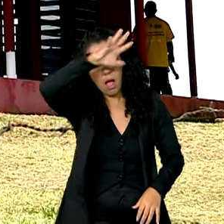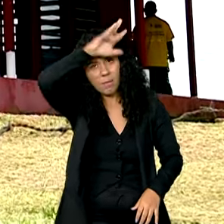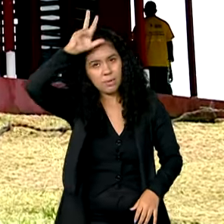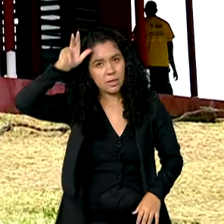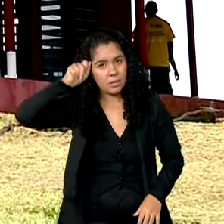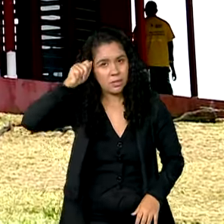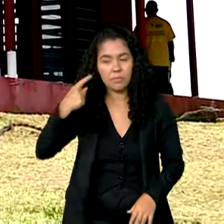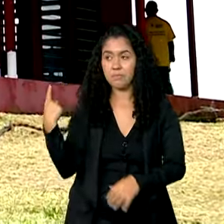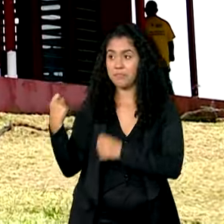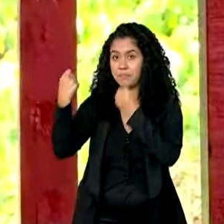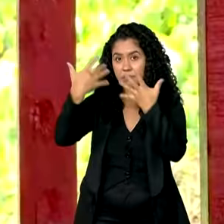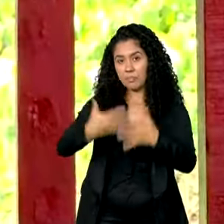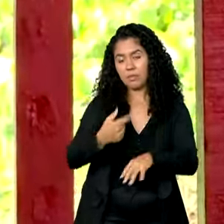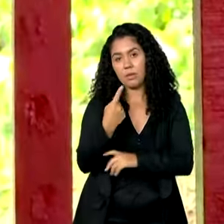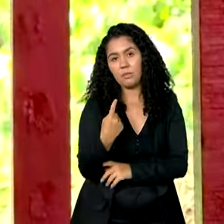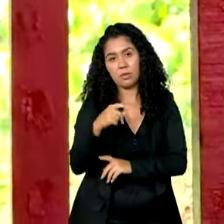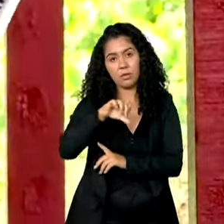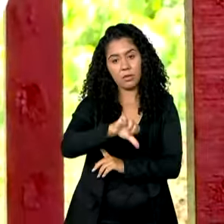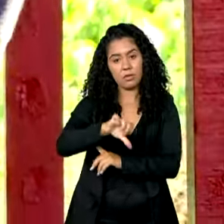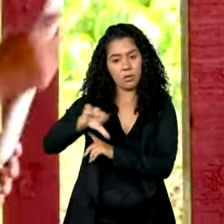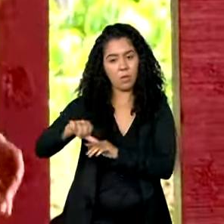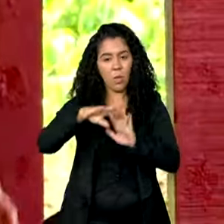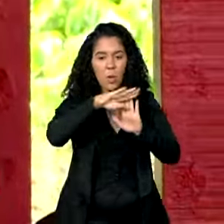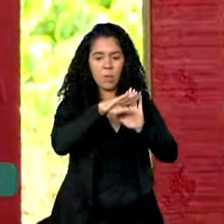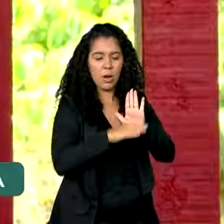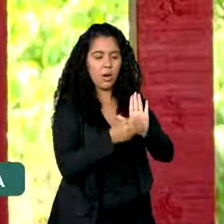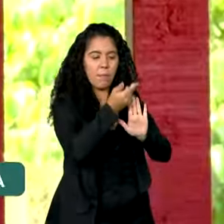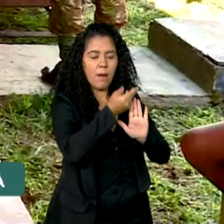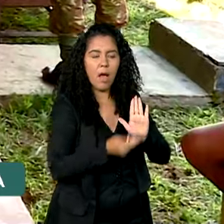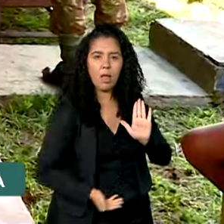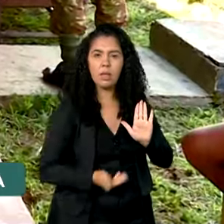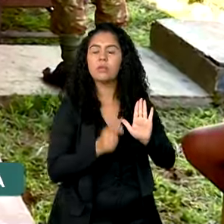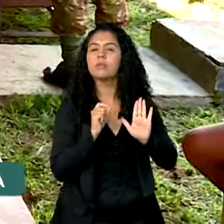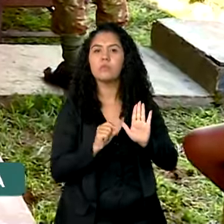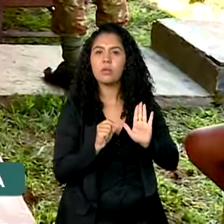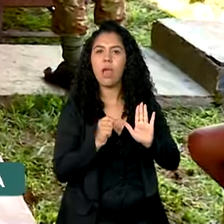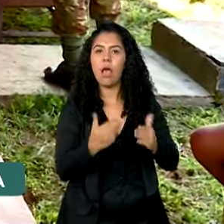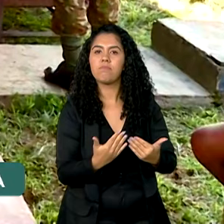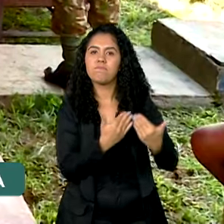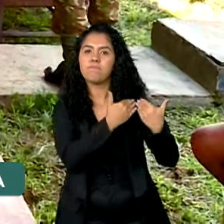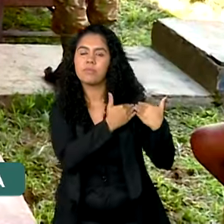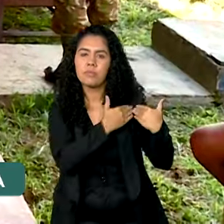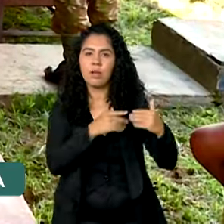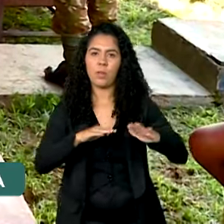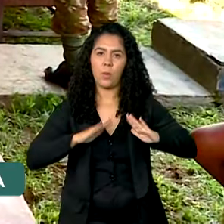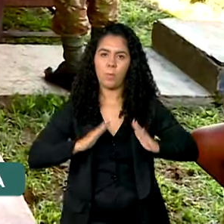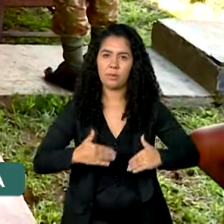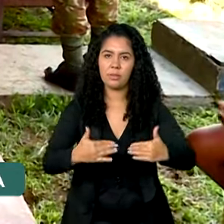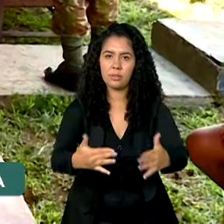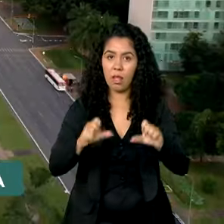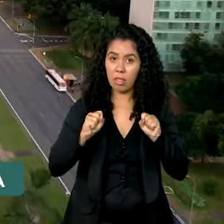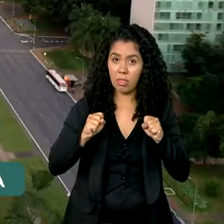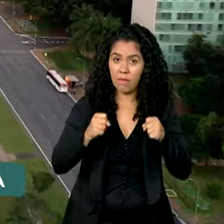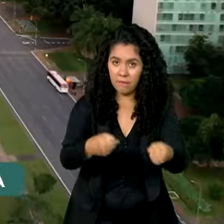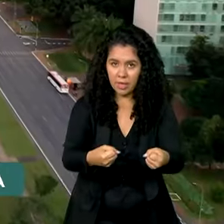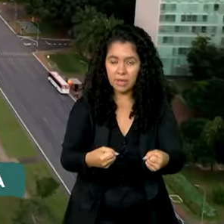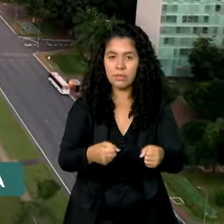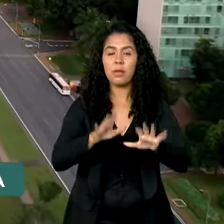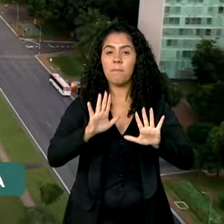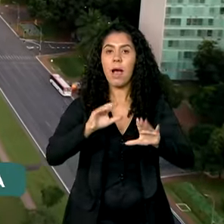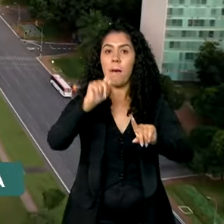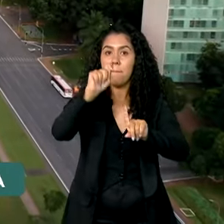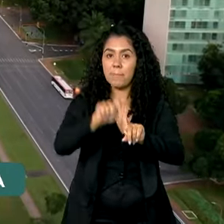Em 1999, o programa passou a ser conduzido pelo Ministério da Defesa e, em